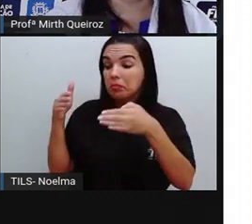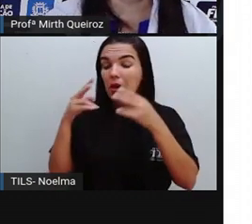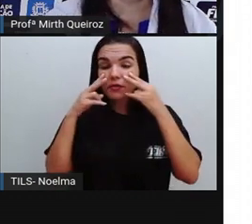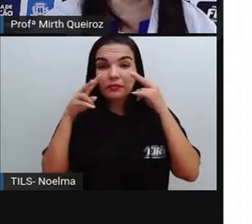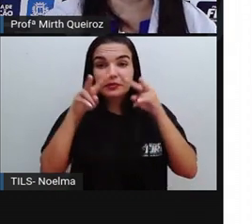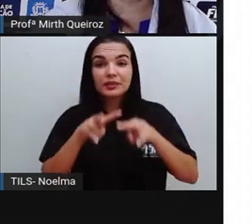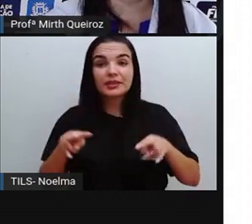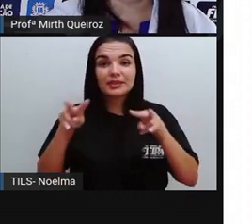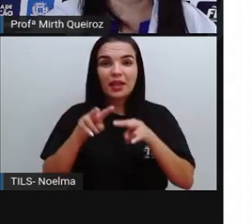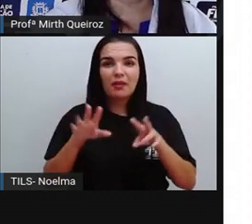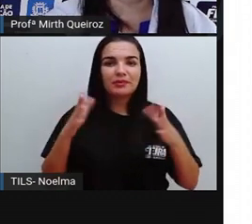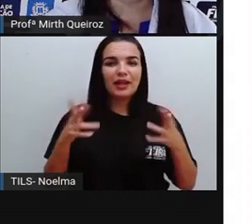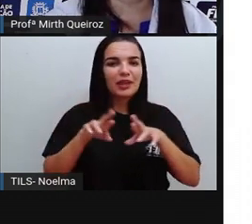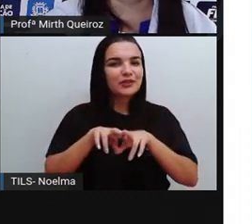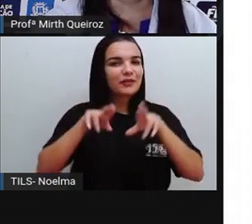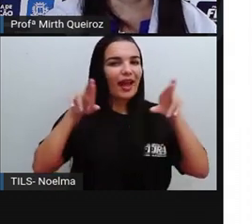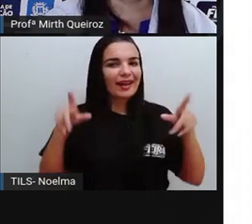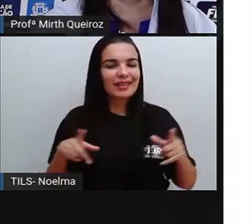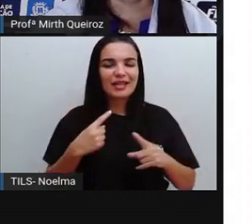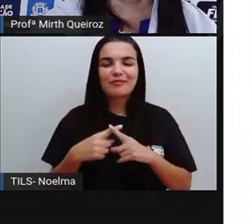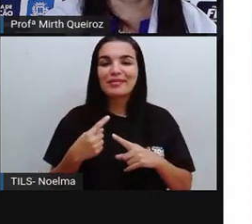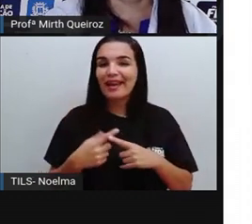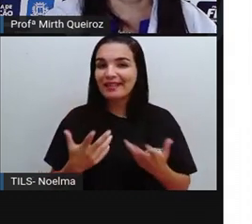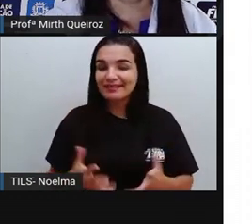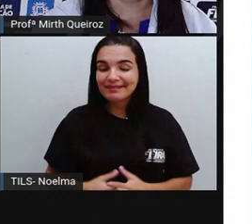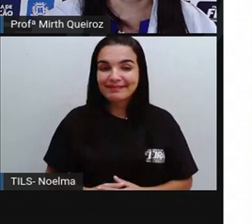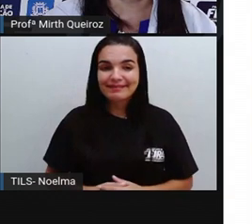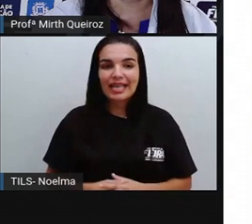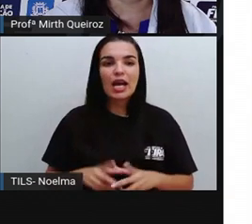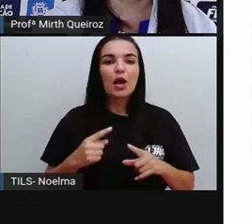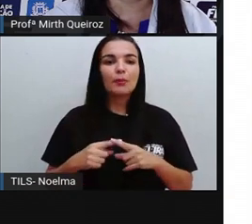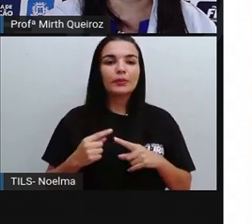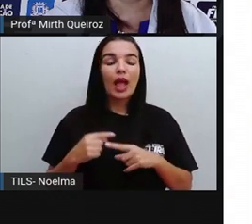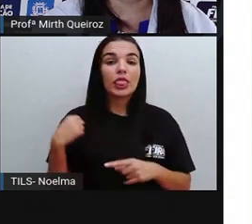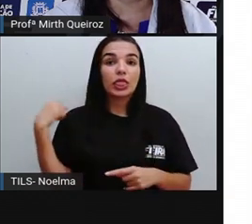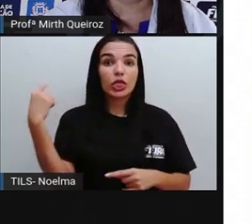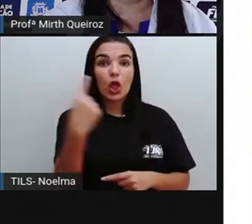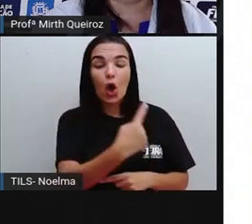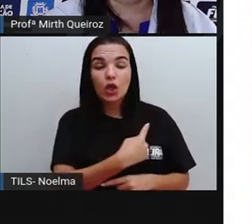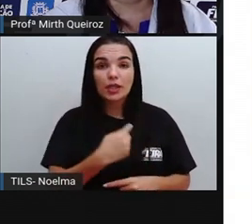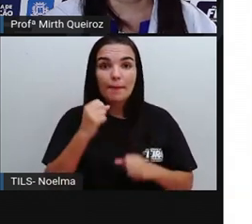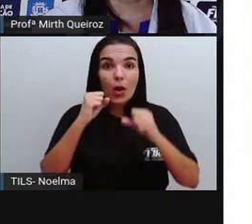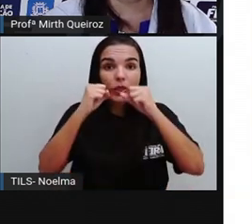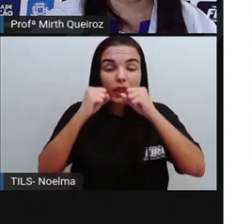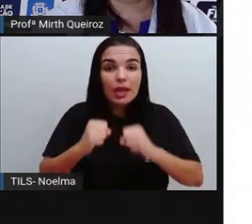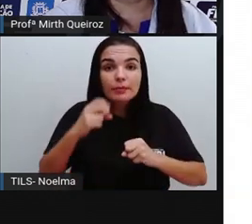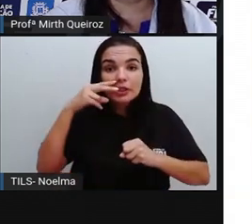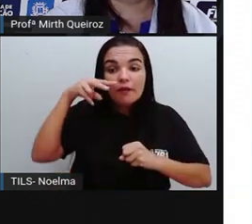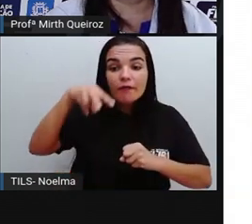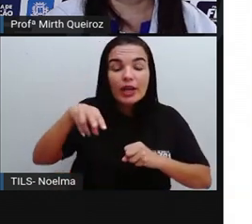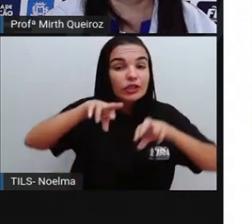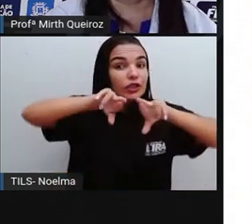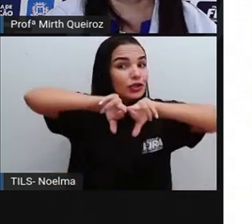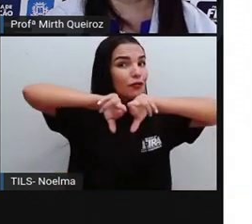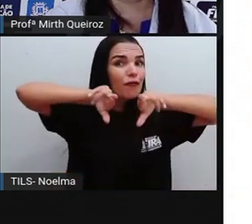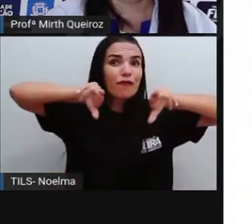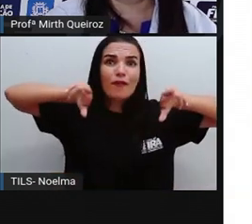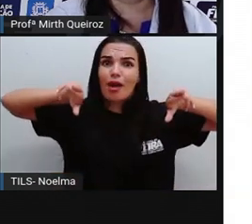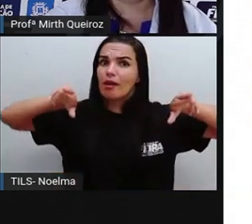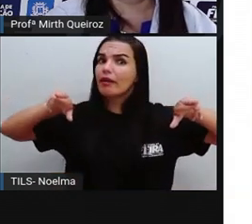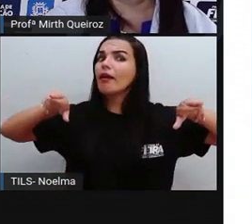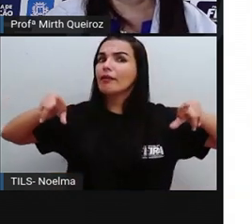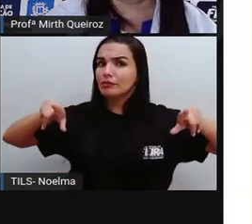de vista. Por que diferentes pontos de vista? Porque a gente pode enxergar diferente um